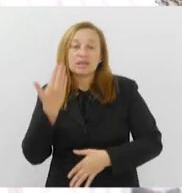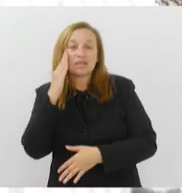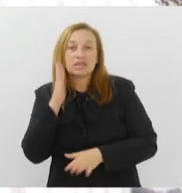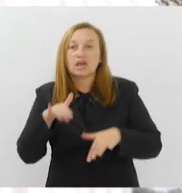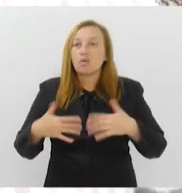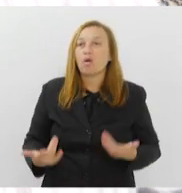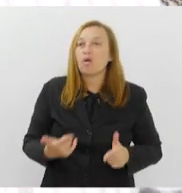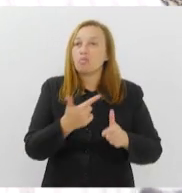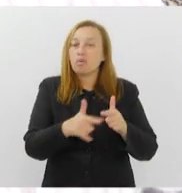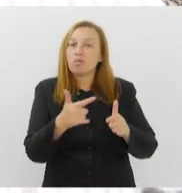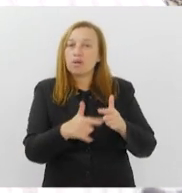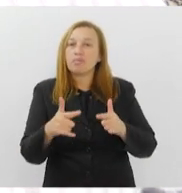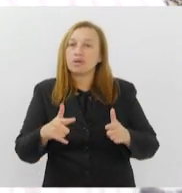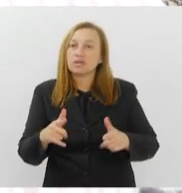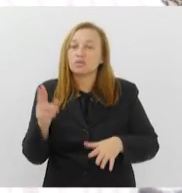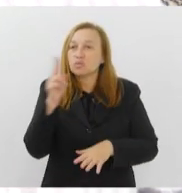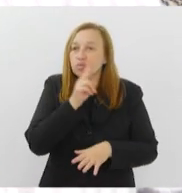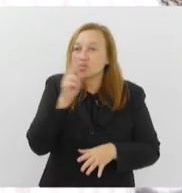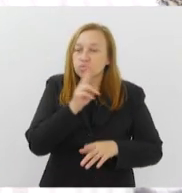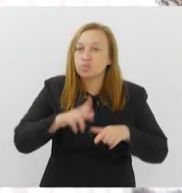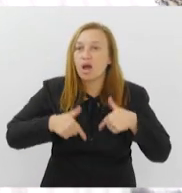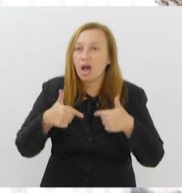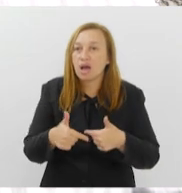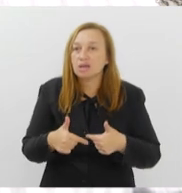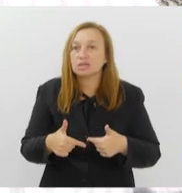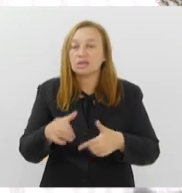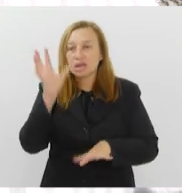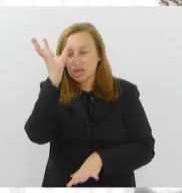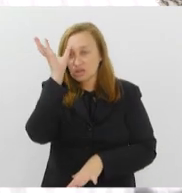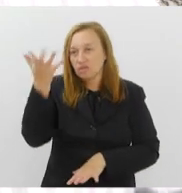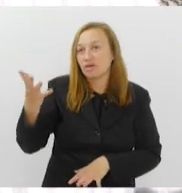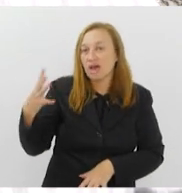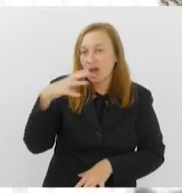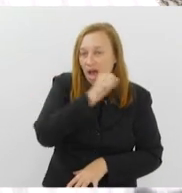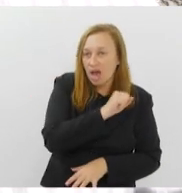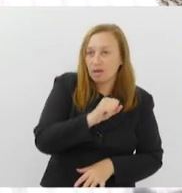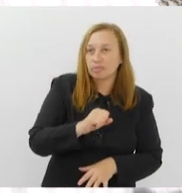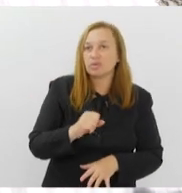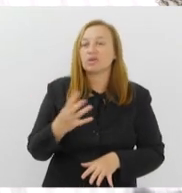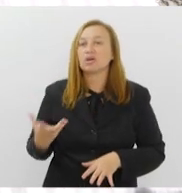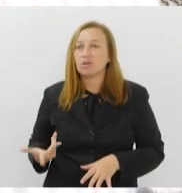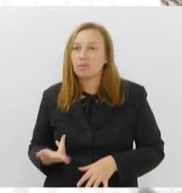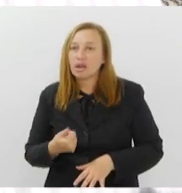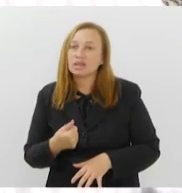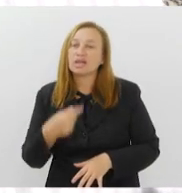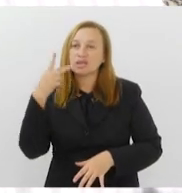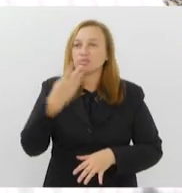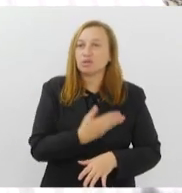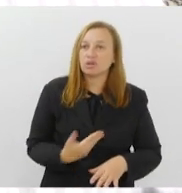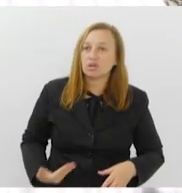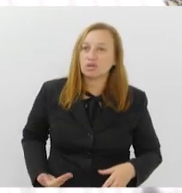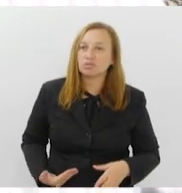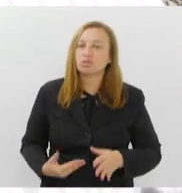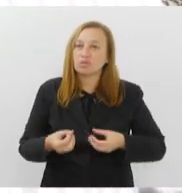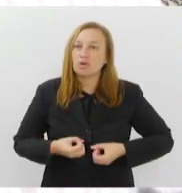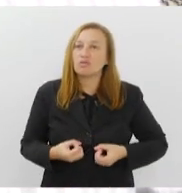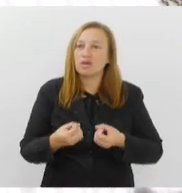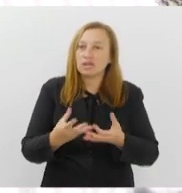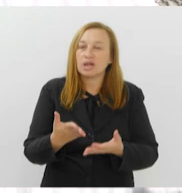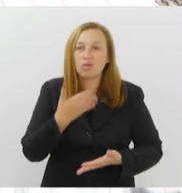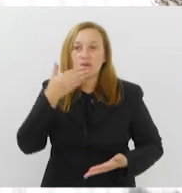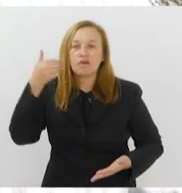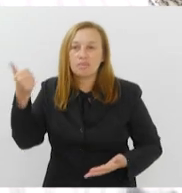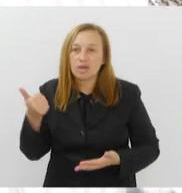enfrentados com mais urgência e de buscar essas soluções, aprimorando as políticas para adequar a oferta ao que a demanda